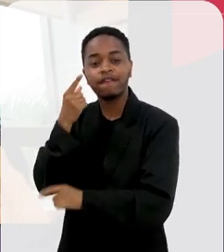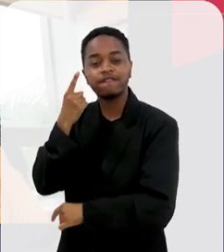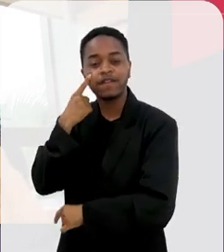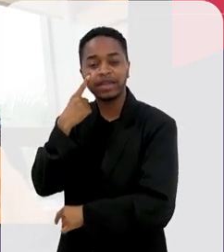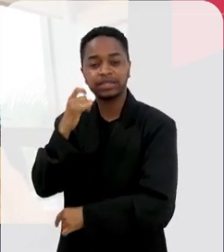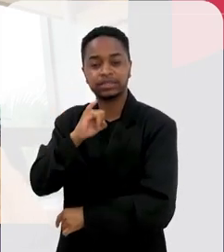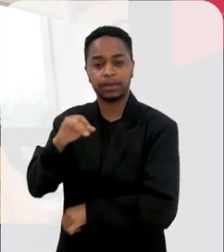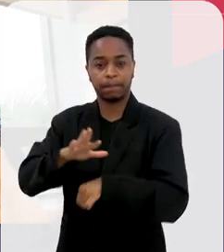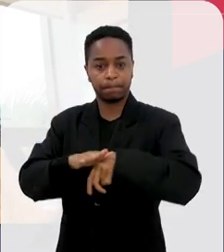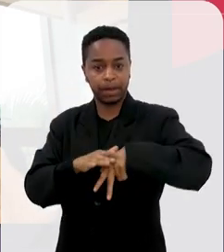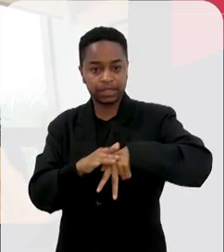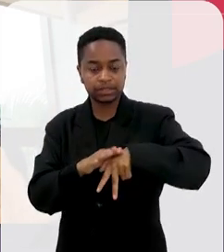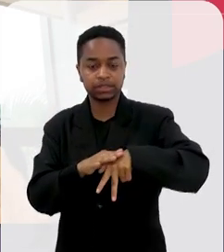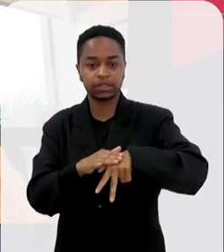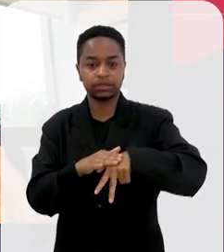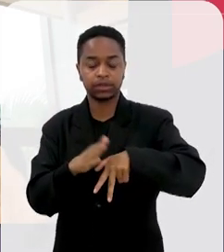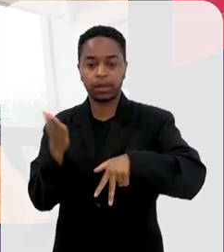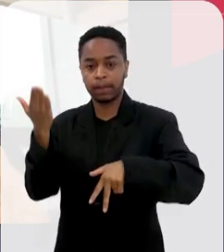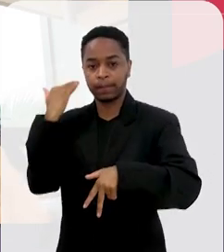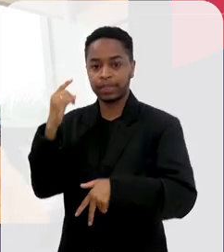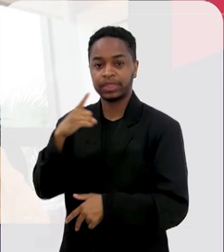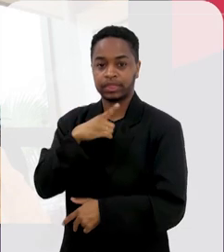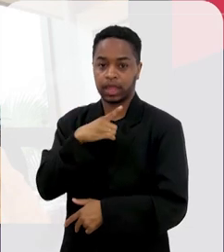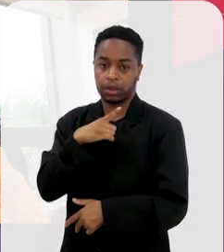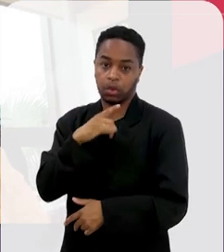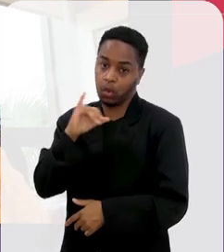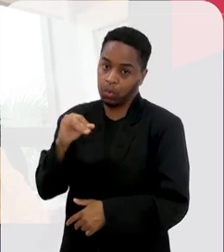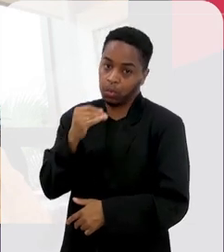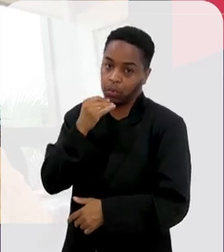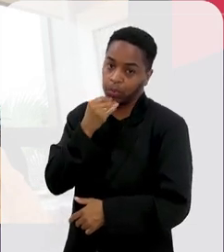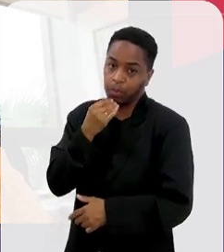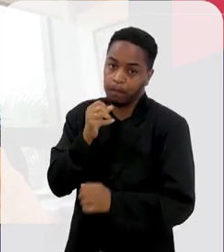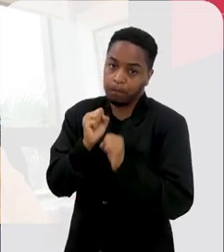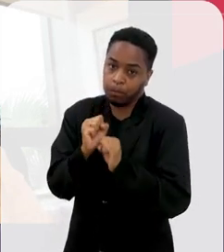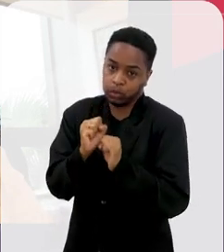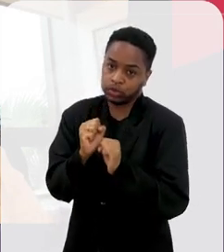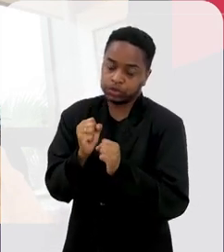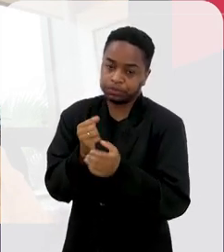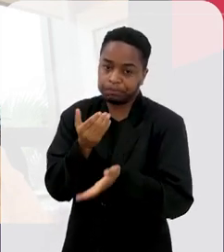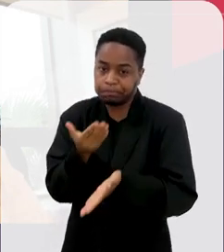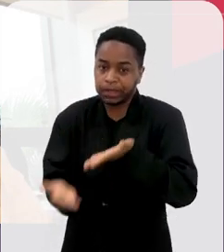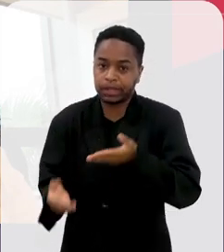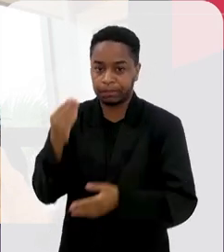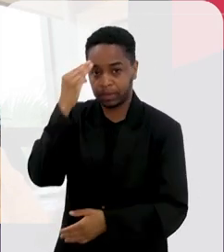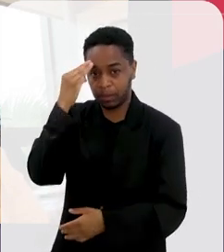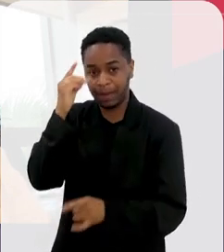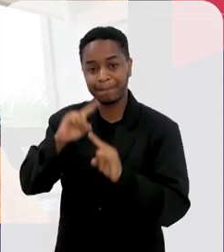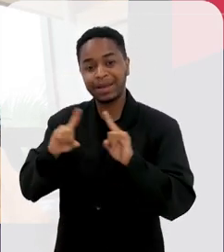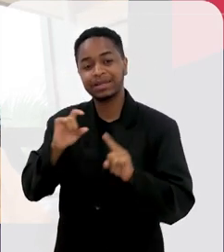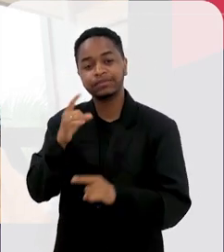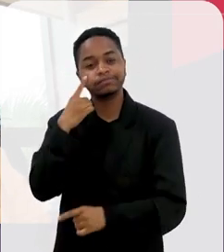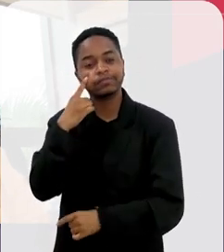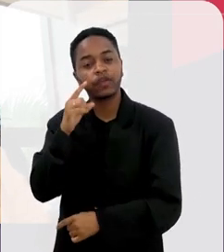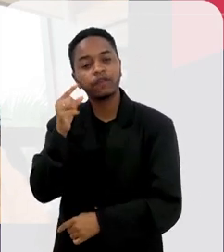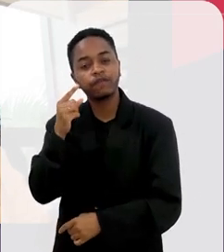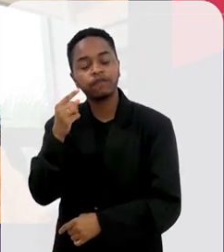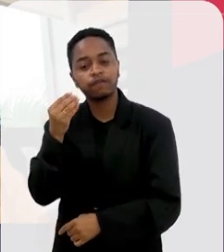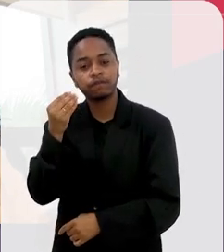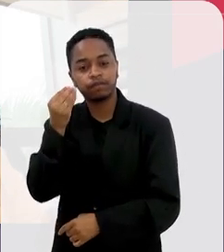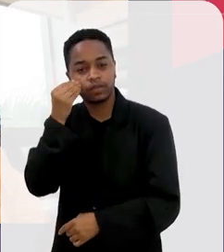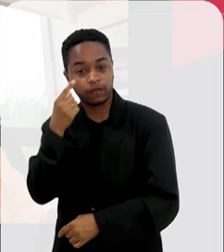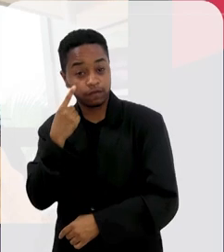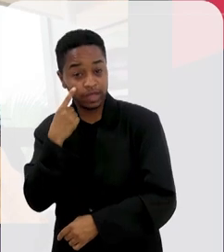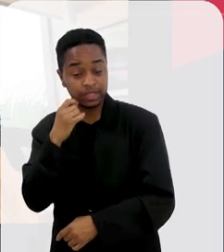pacientes que tinham uma chance maior de ter prejuízo de memória tinham alguma alteração